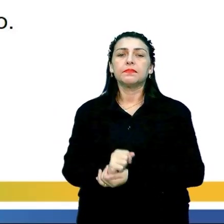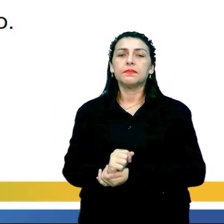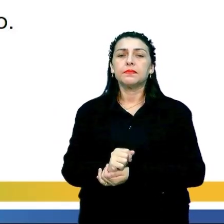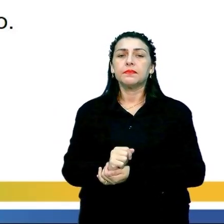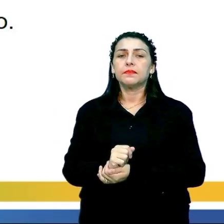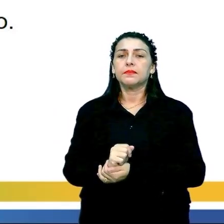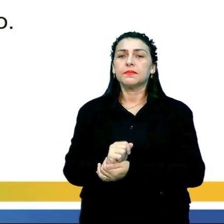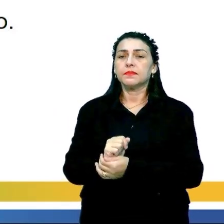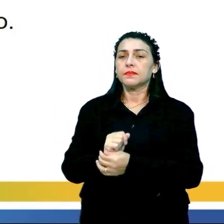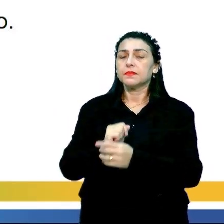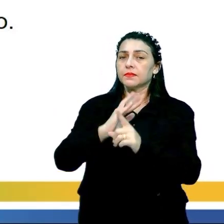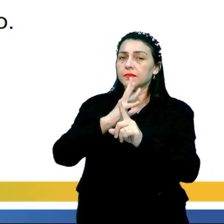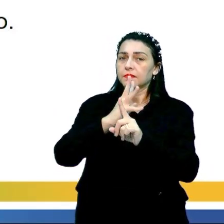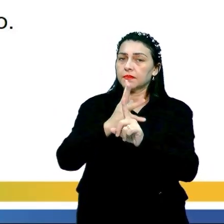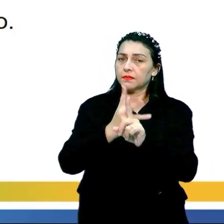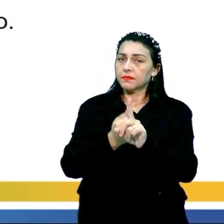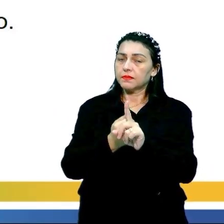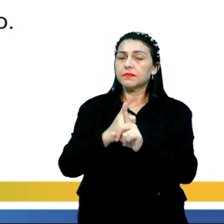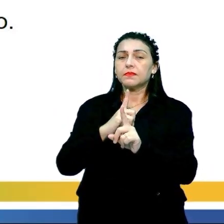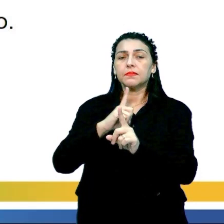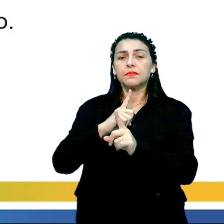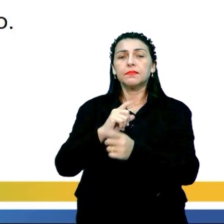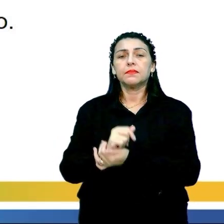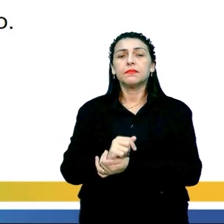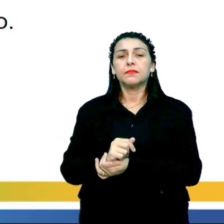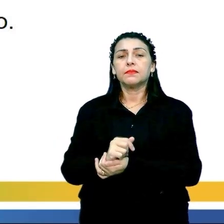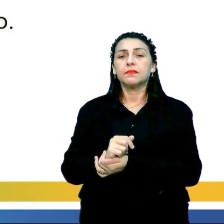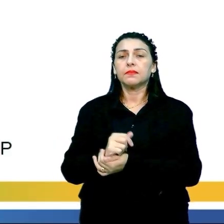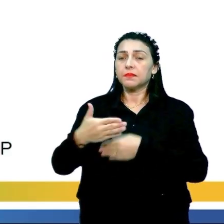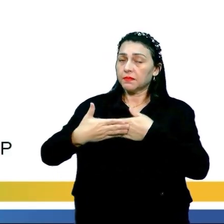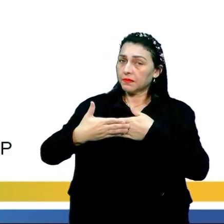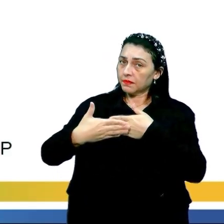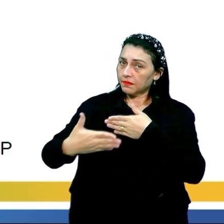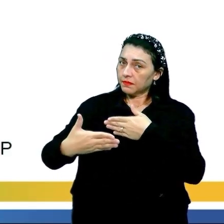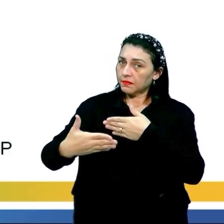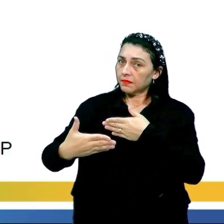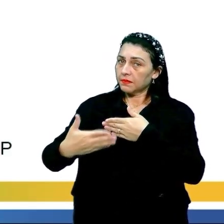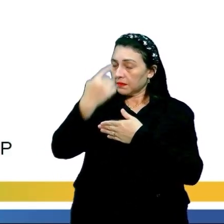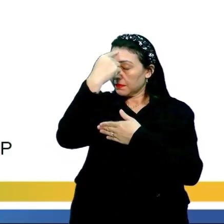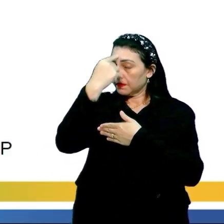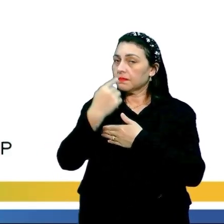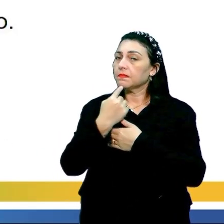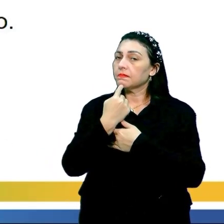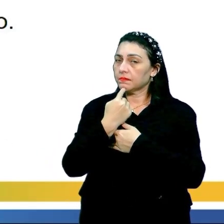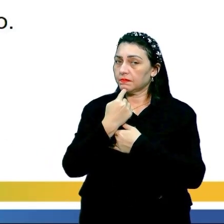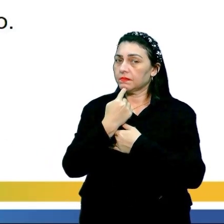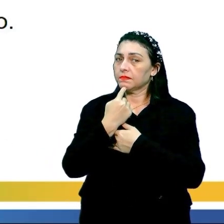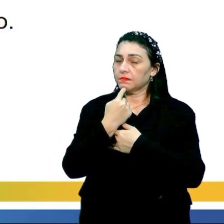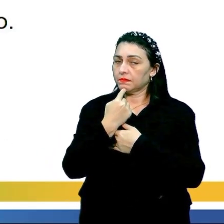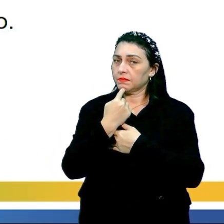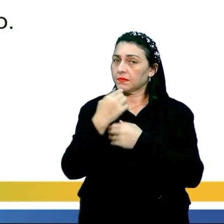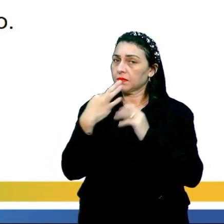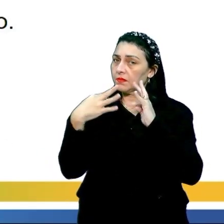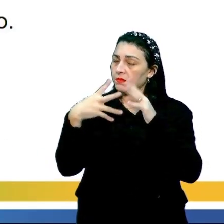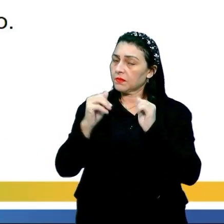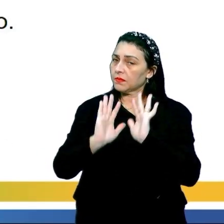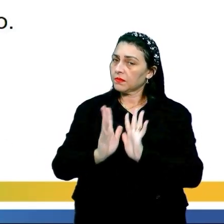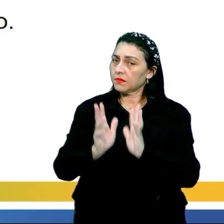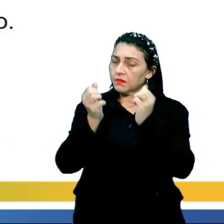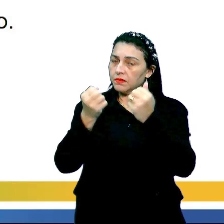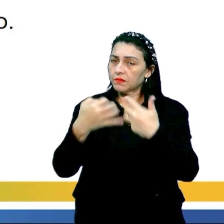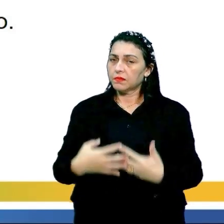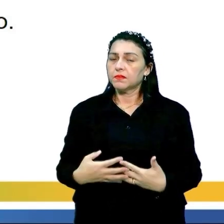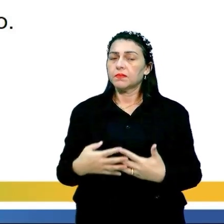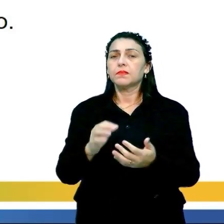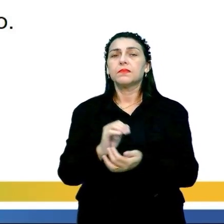nas artes plásticas, a partir desta obra, e de tudo que foi dito na